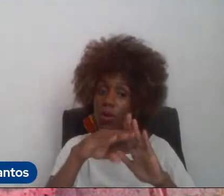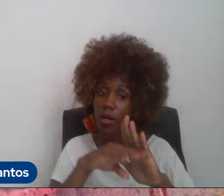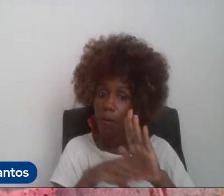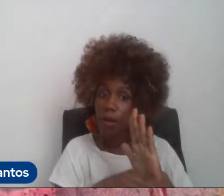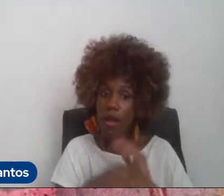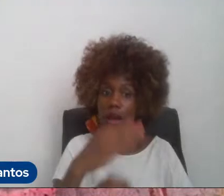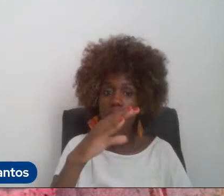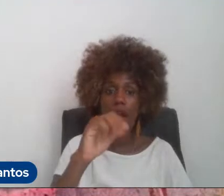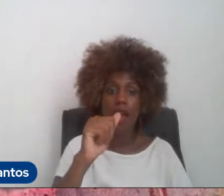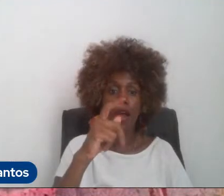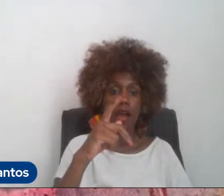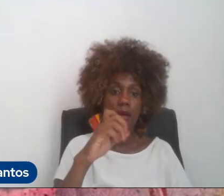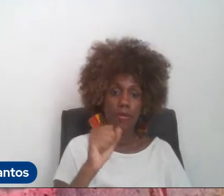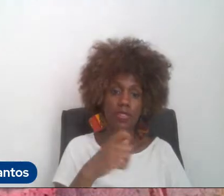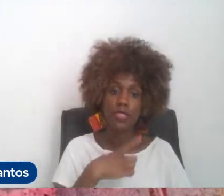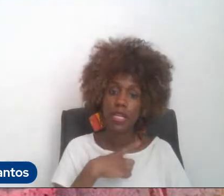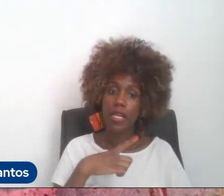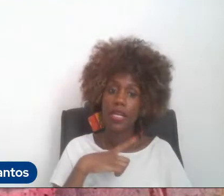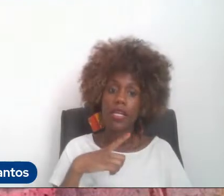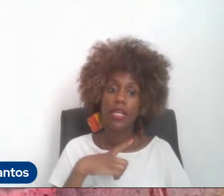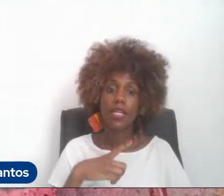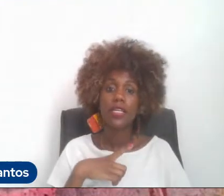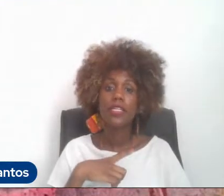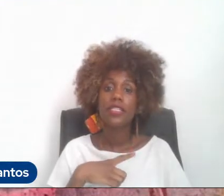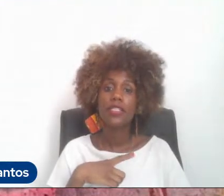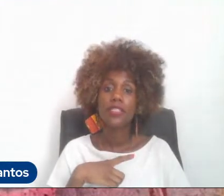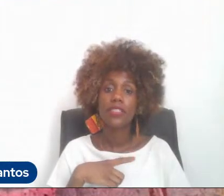tem a CAPES enquanto instituição